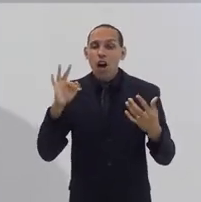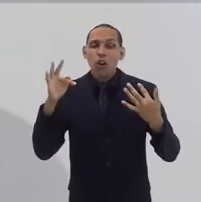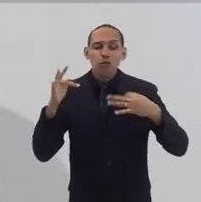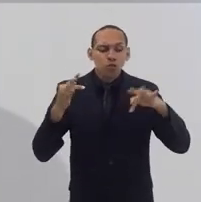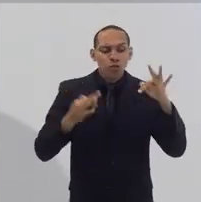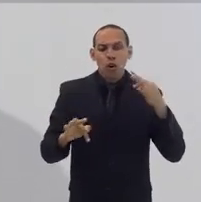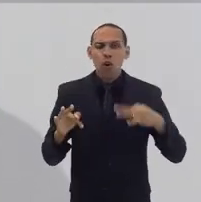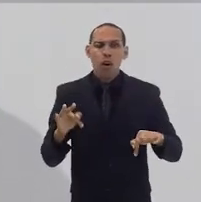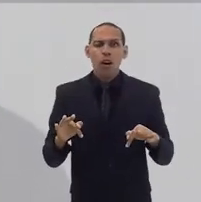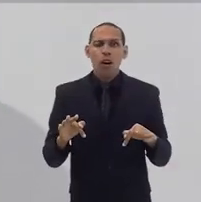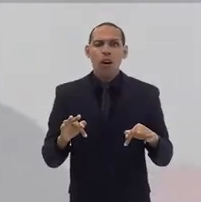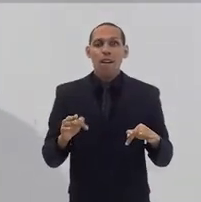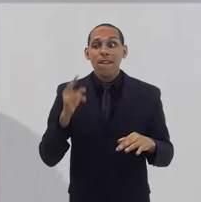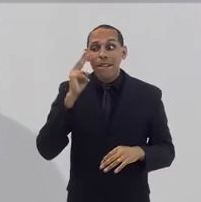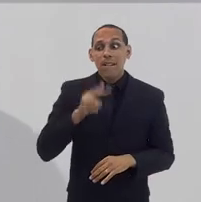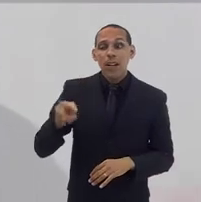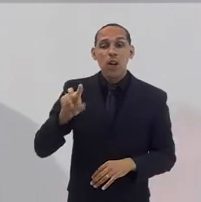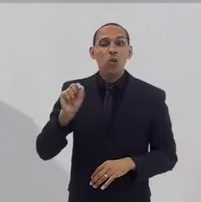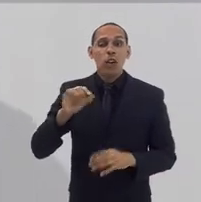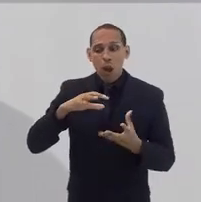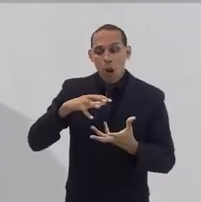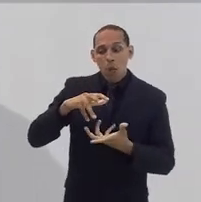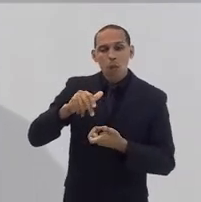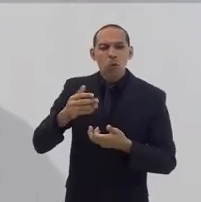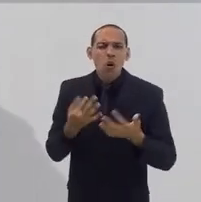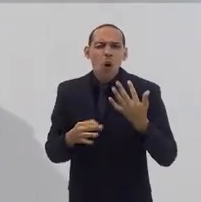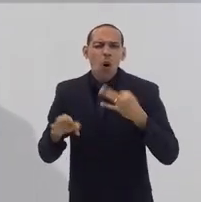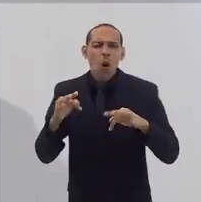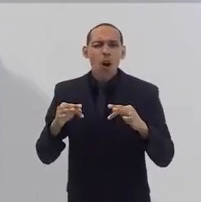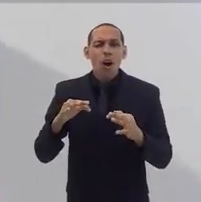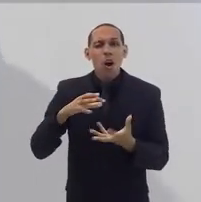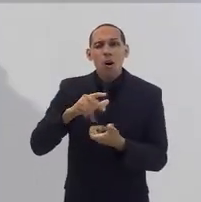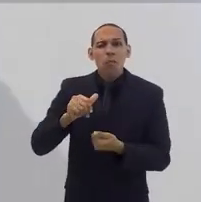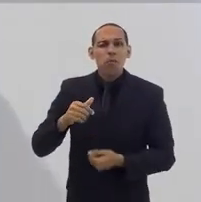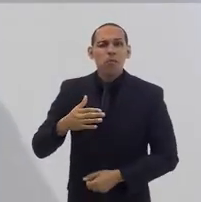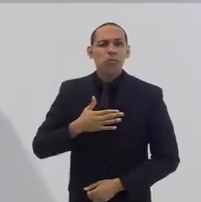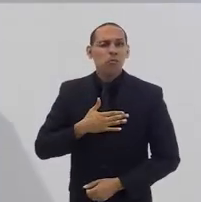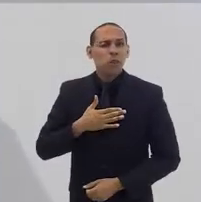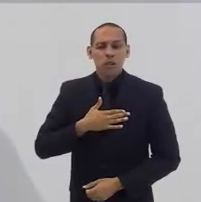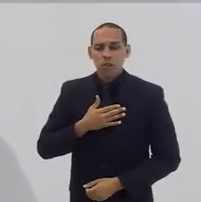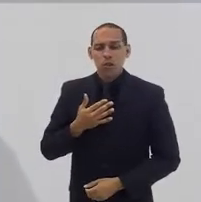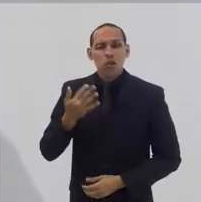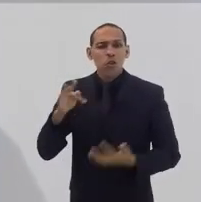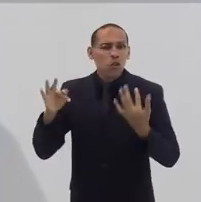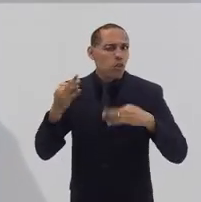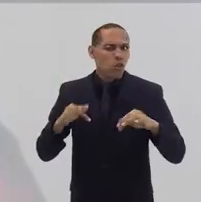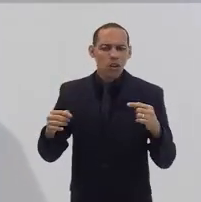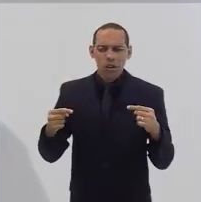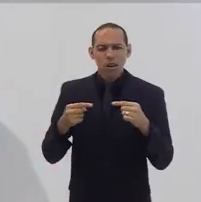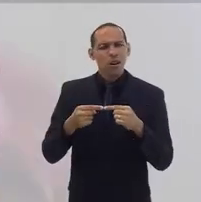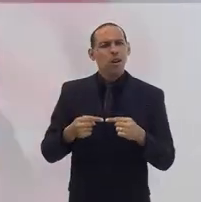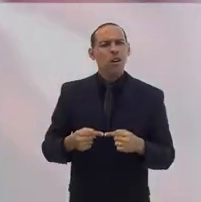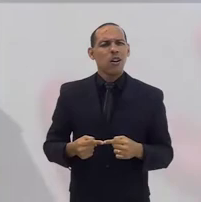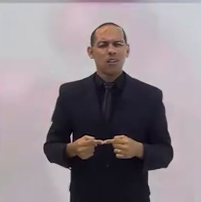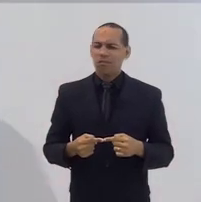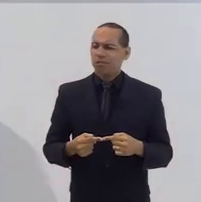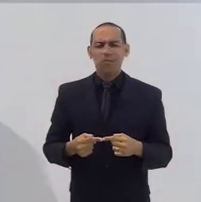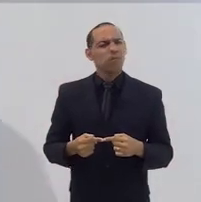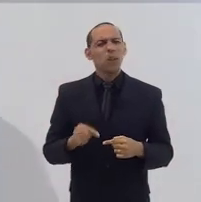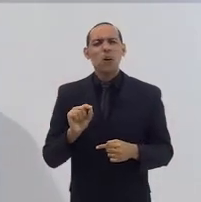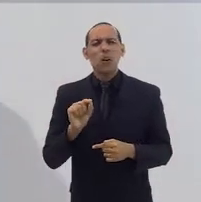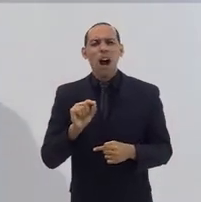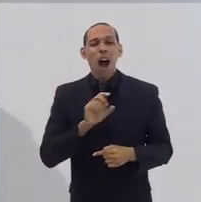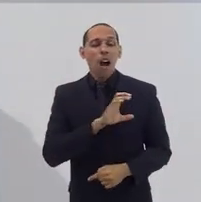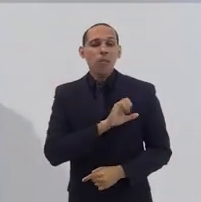a dor do mundo por ver na dor do mundo o meu mundo de dor. Ou seja, o amor é